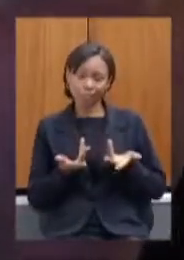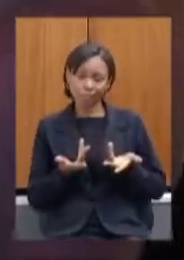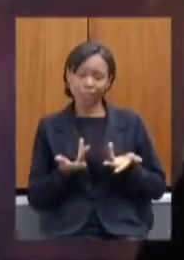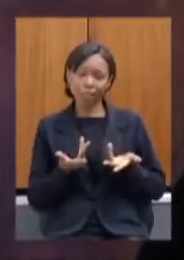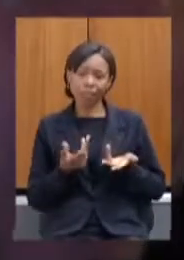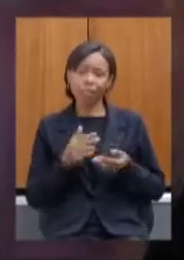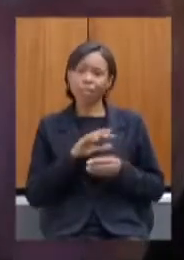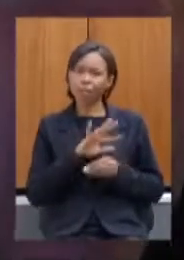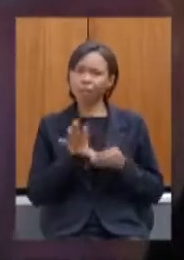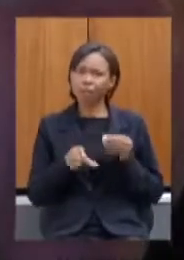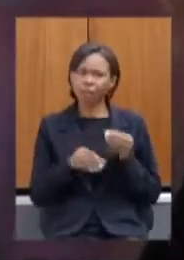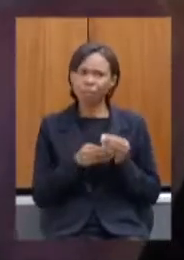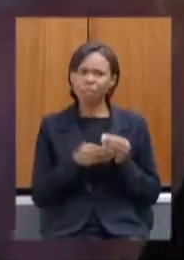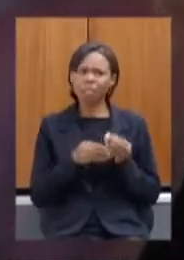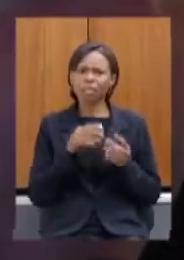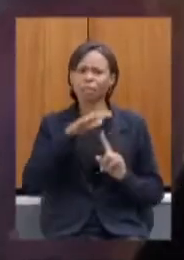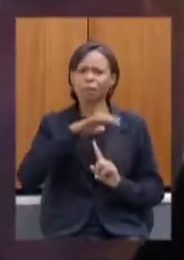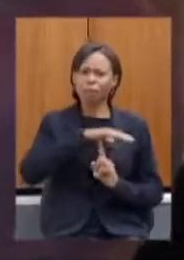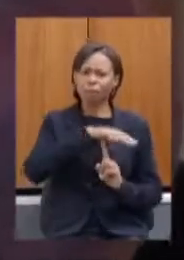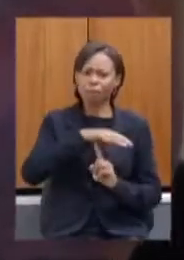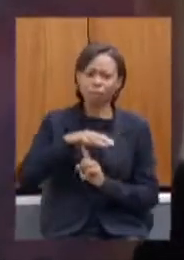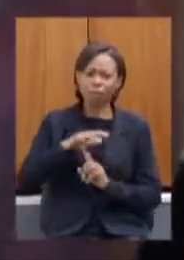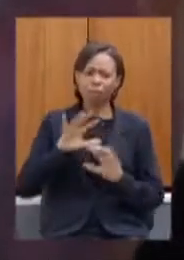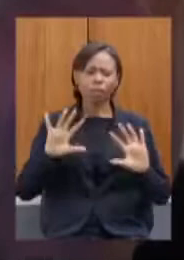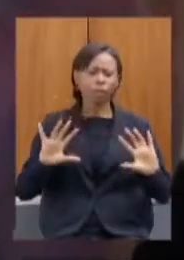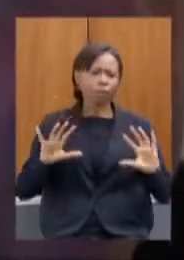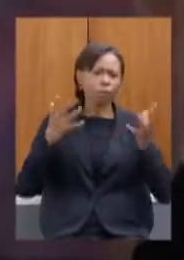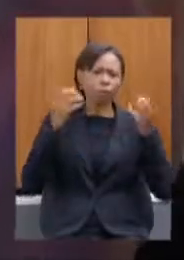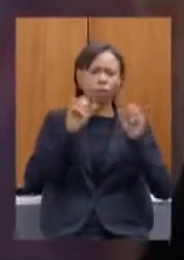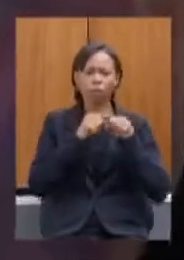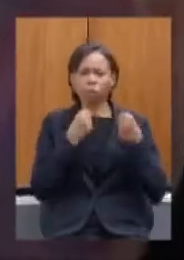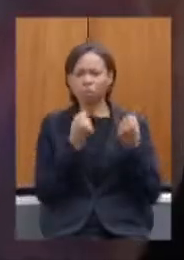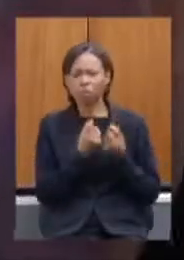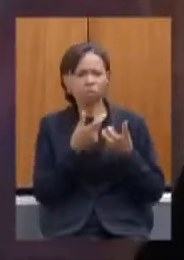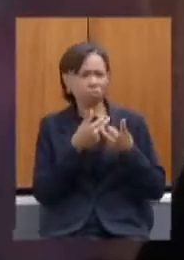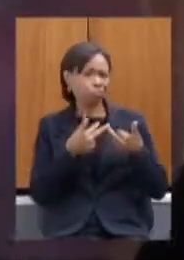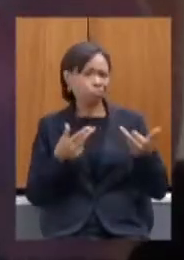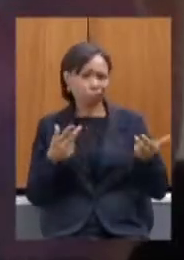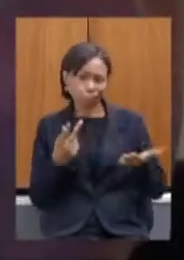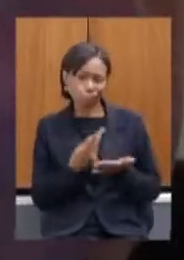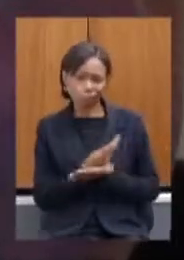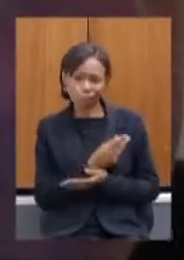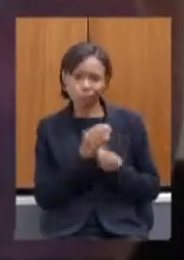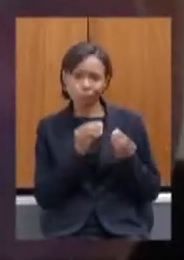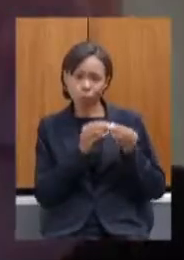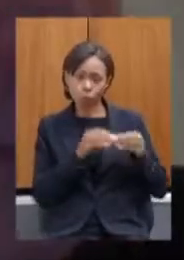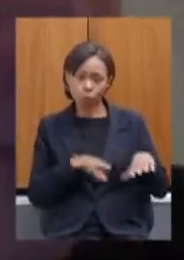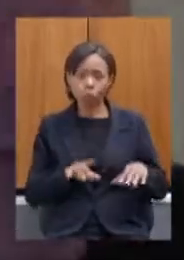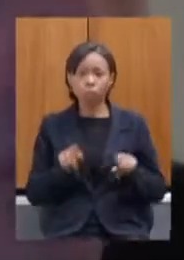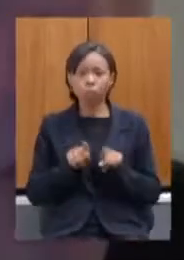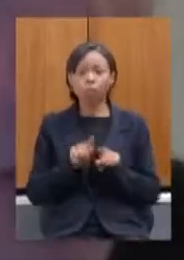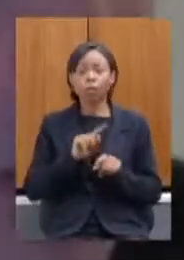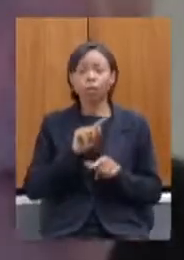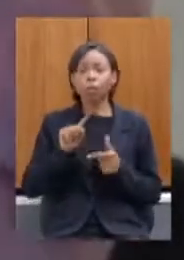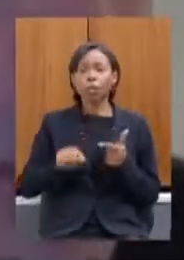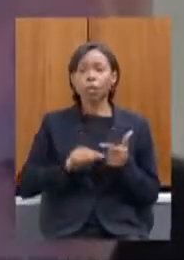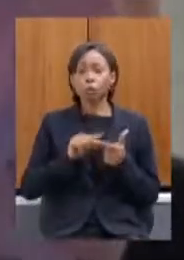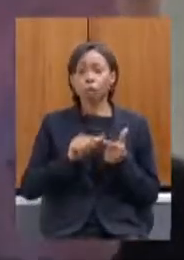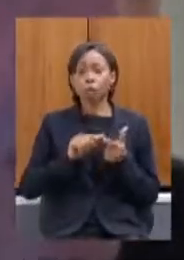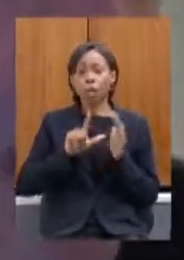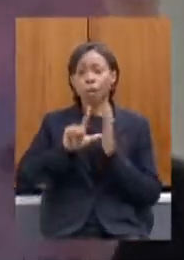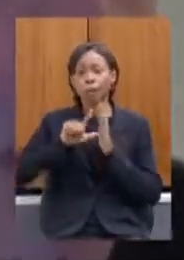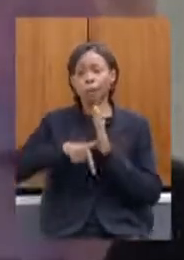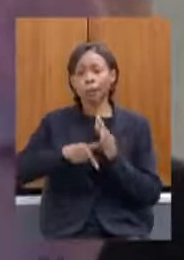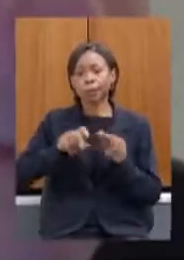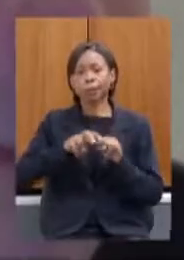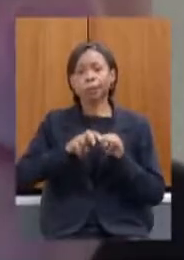eventos conferências e o segundo que também atrasou a questão do